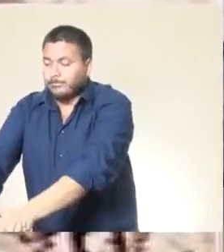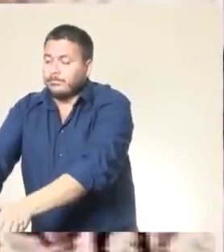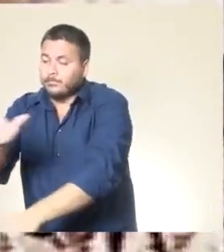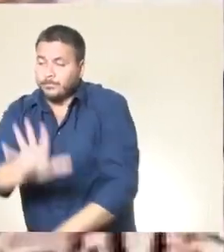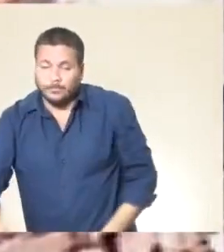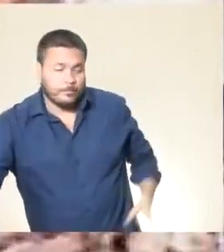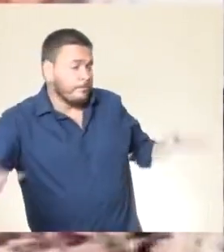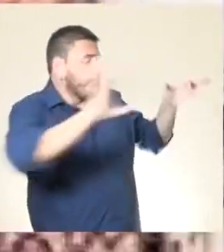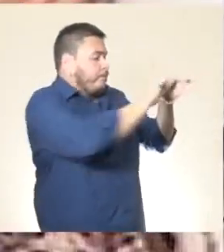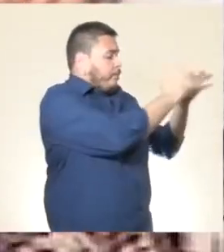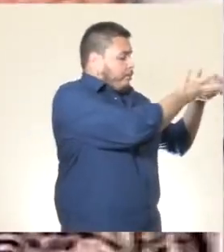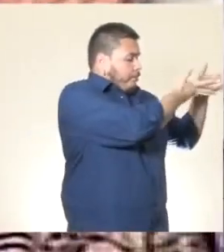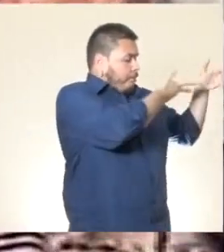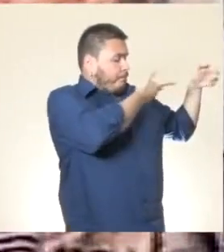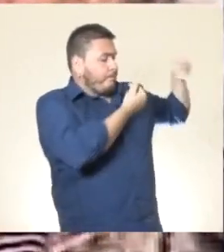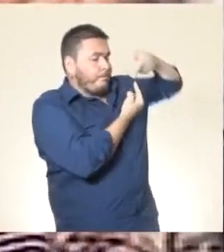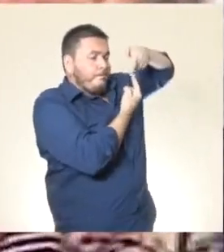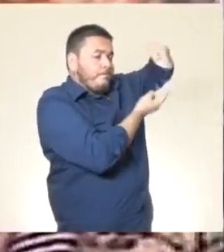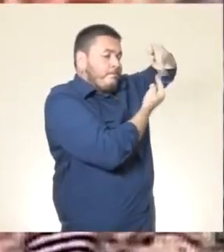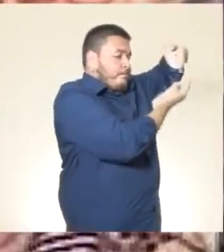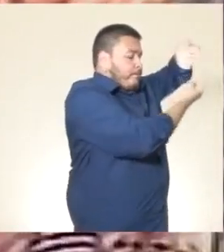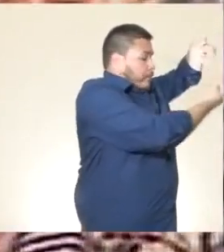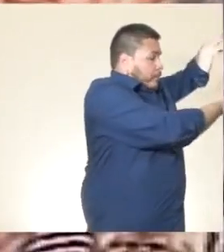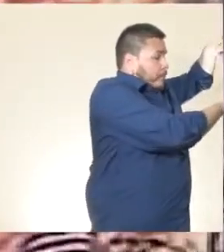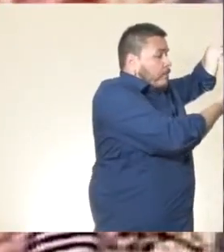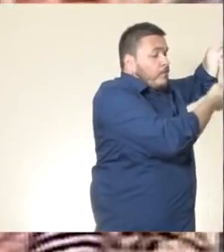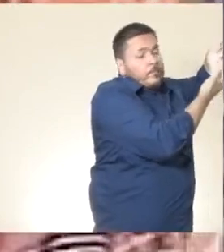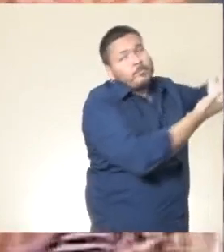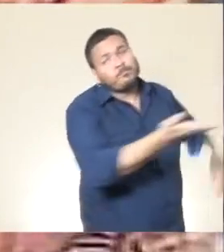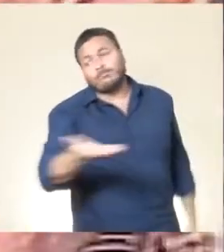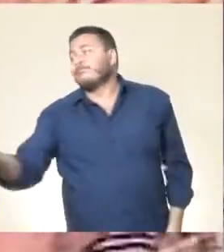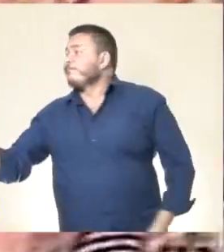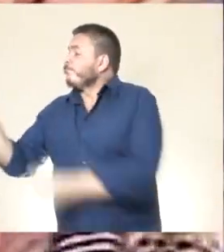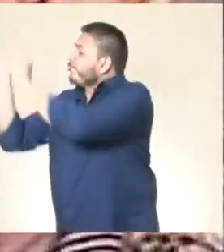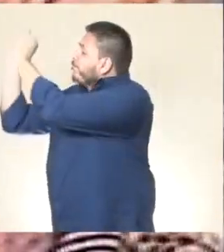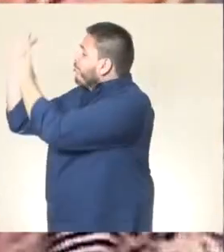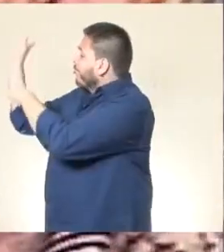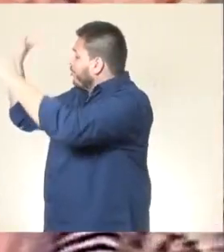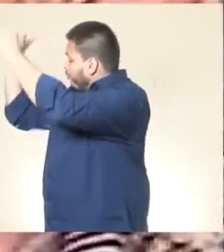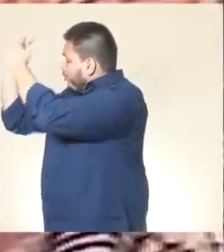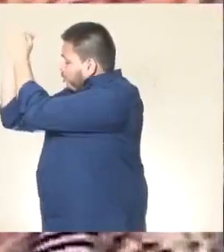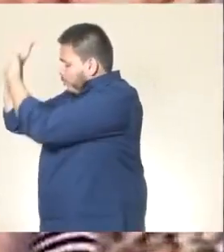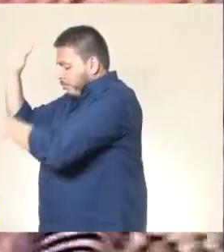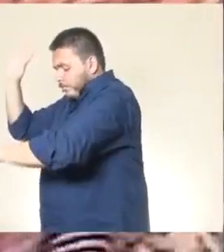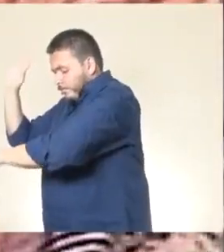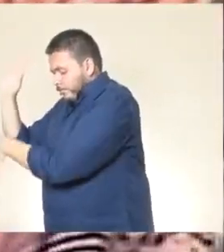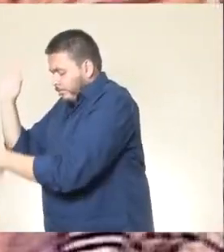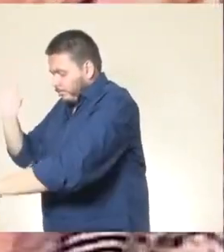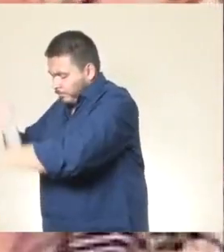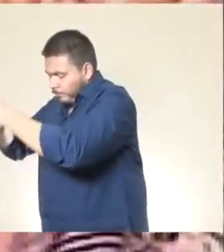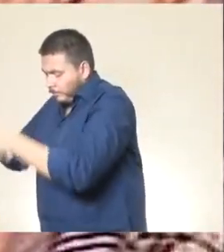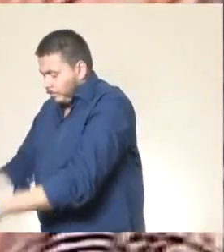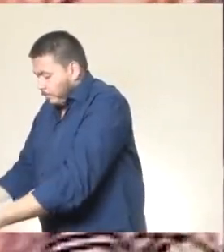pedras do meu berço, são as cordas quebradas de uma lira. Enfeitei de folhas verdes a